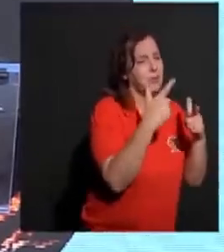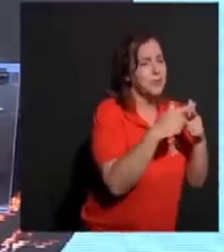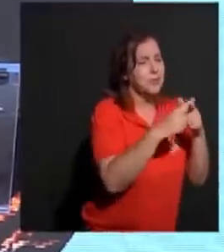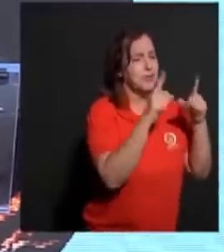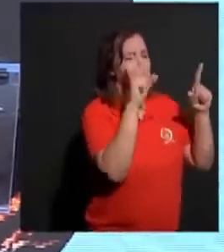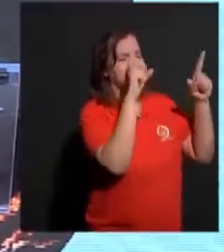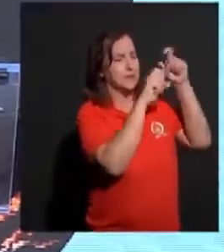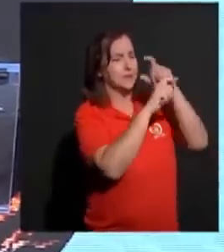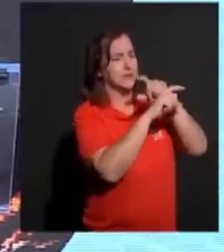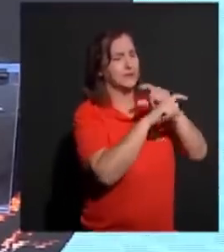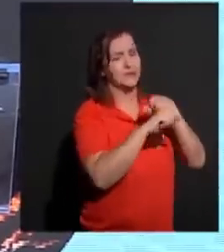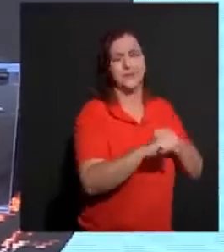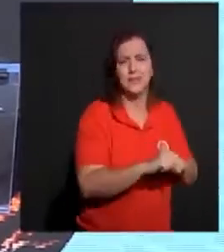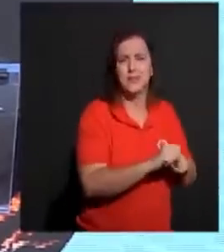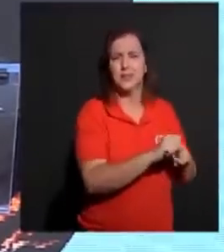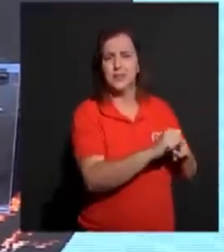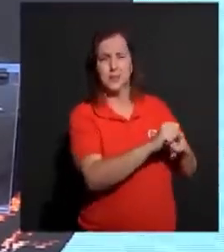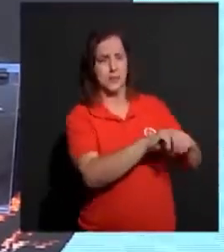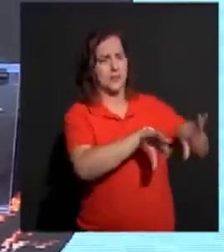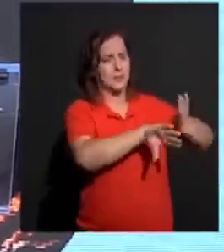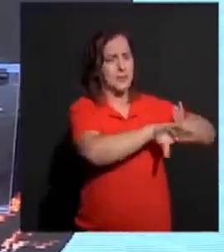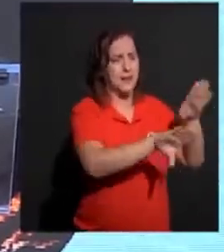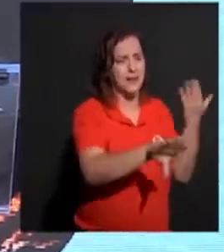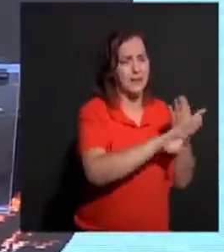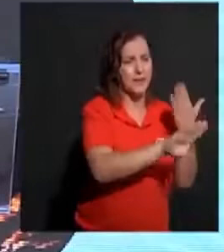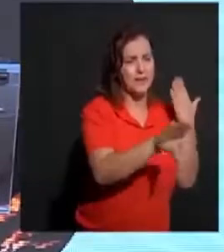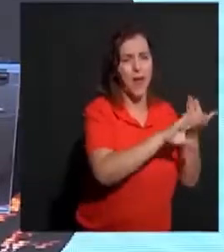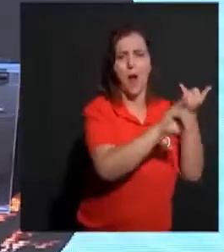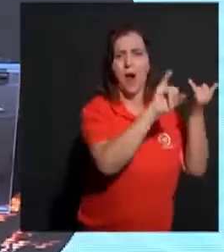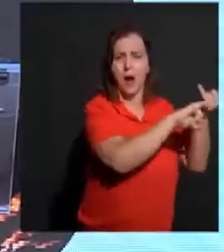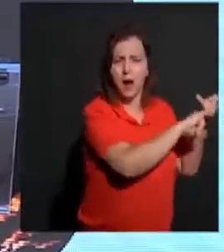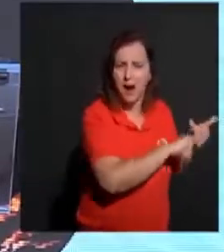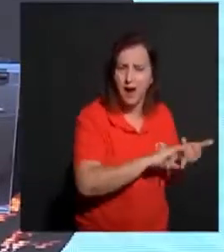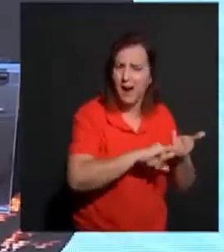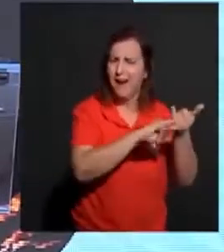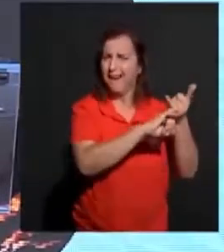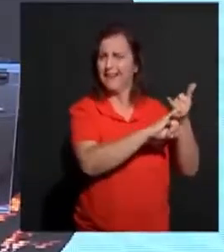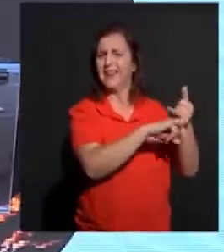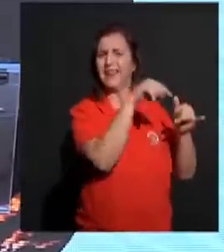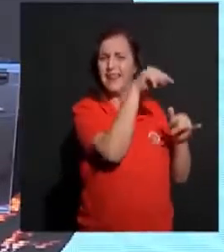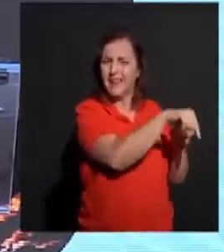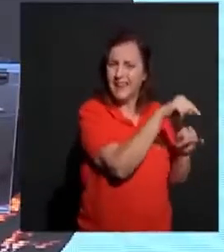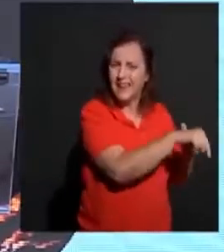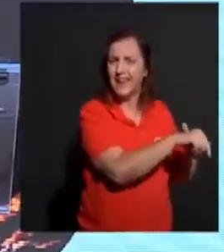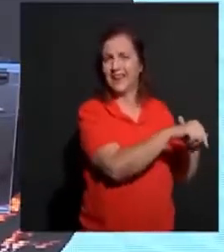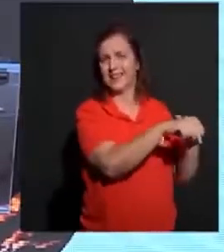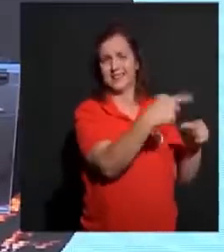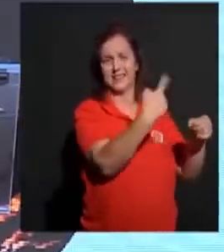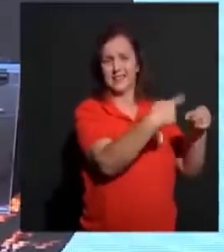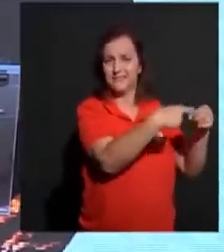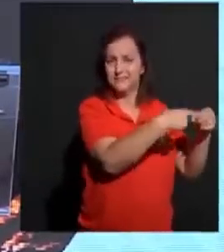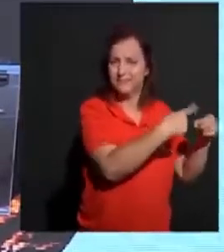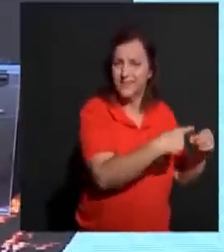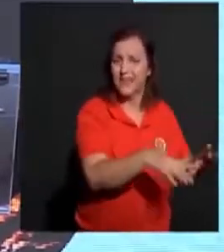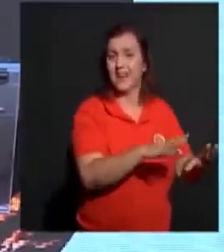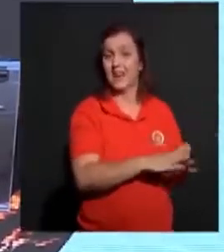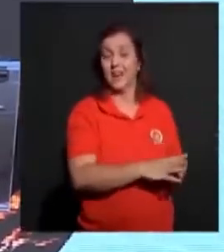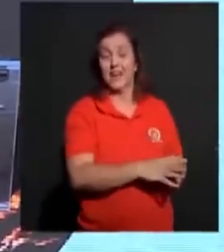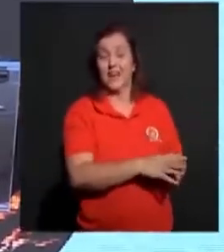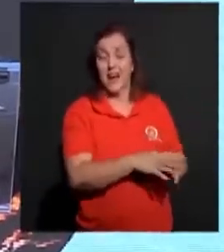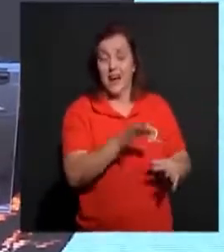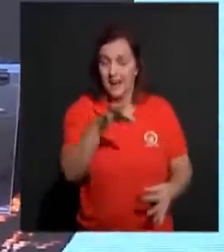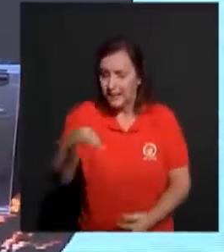incestos no meio da igreja. Havia situações gravíssimas no meio daquela igreja. Então, ele, ao ouvir esses